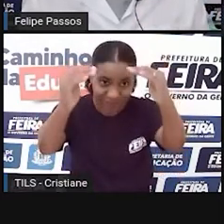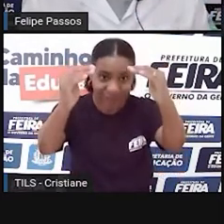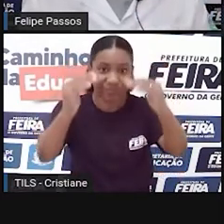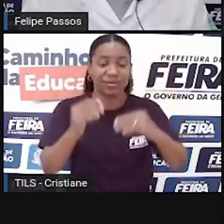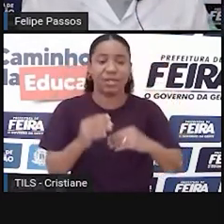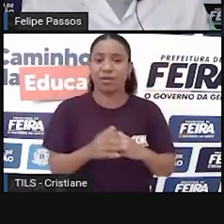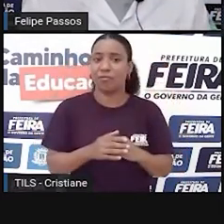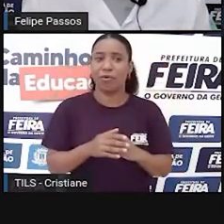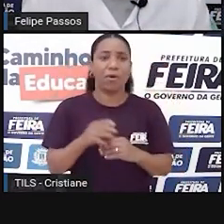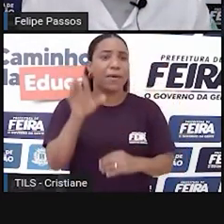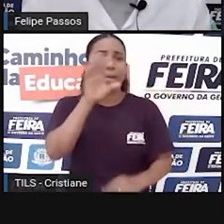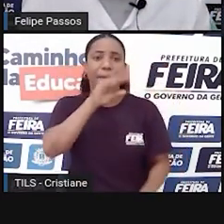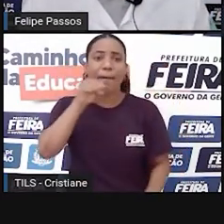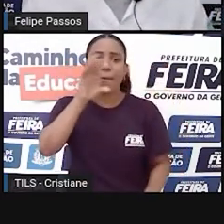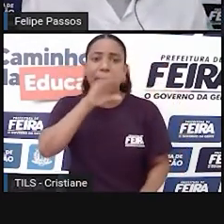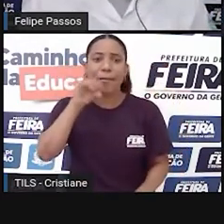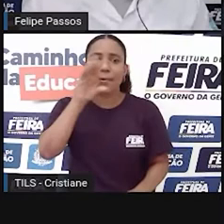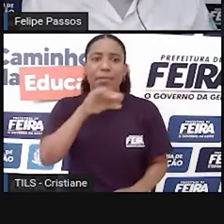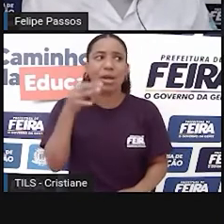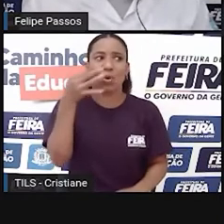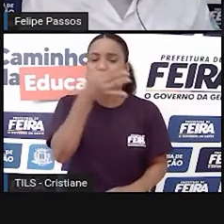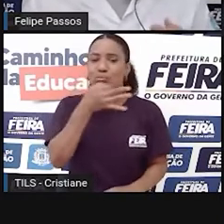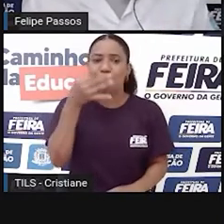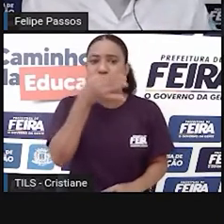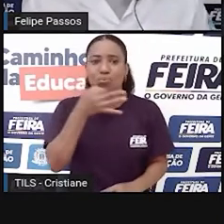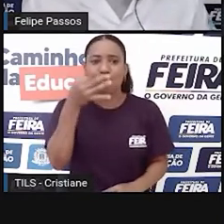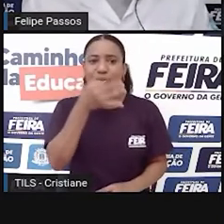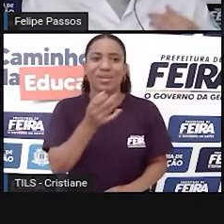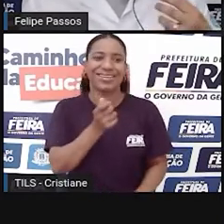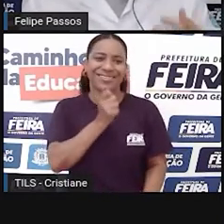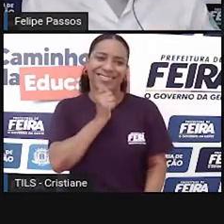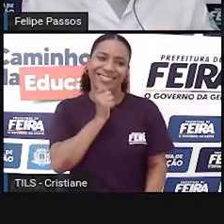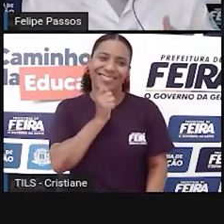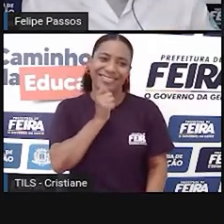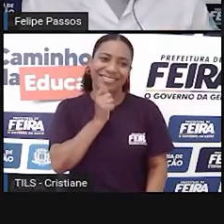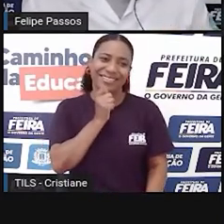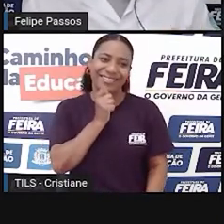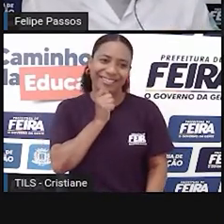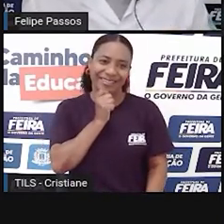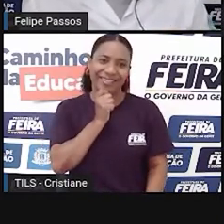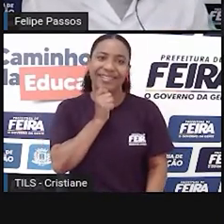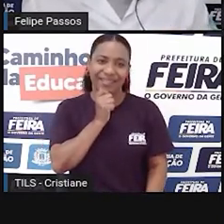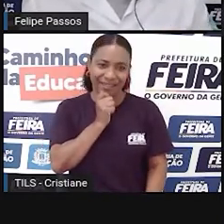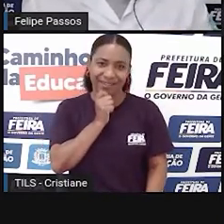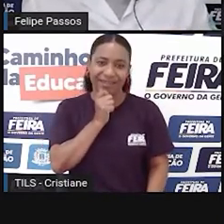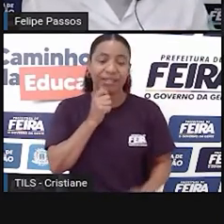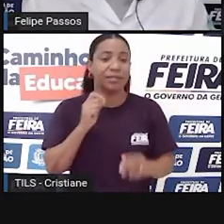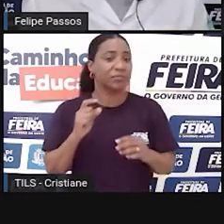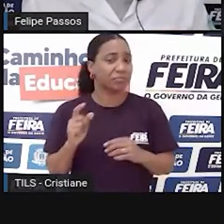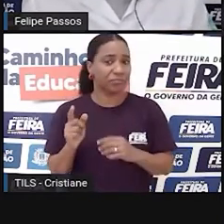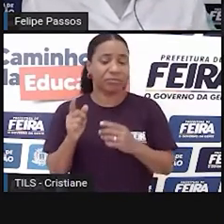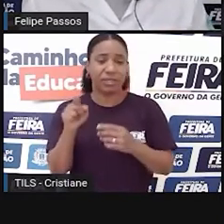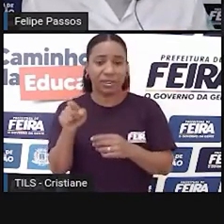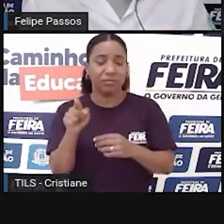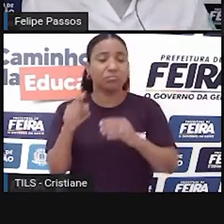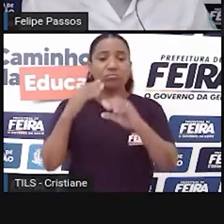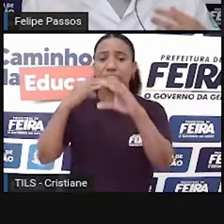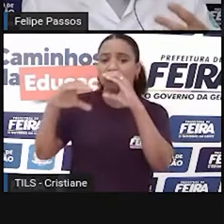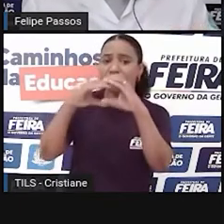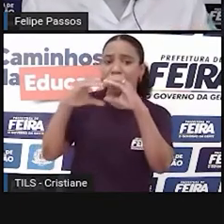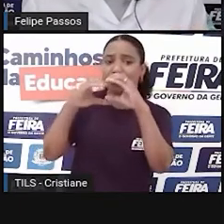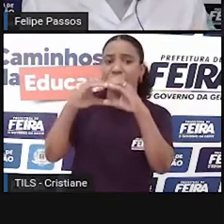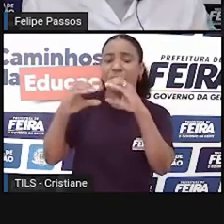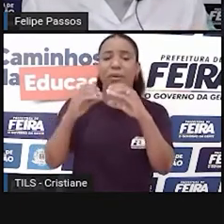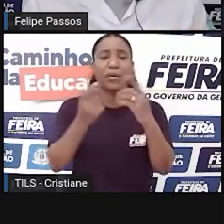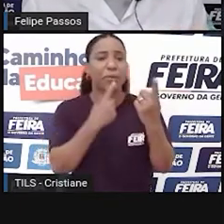falava, não existia uma linguagem falada. A gente dependia de outras coisas para receber uma informação,